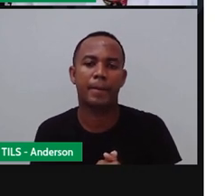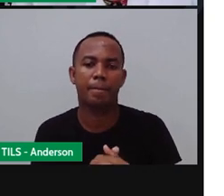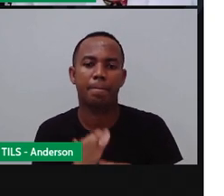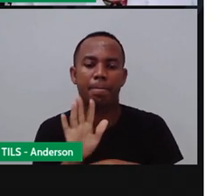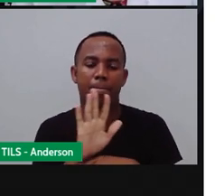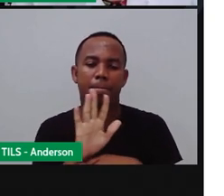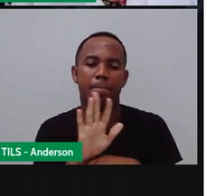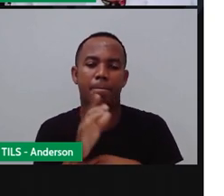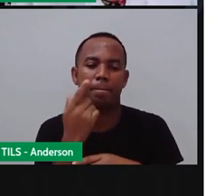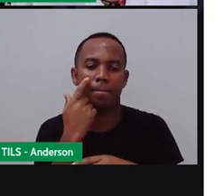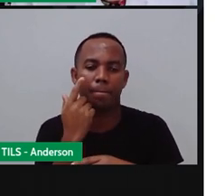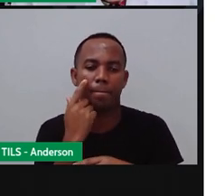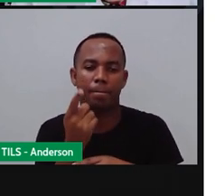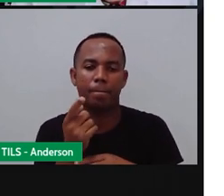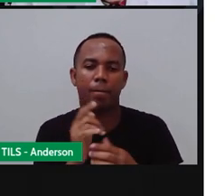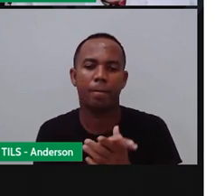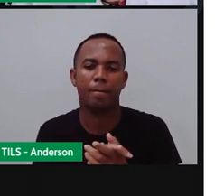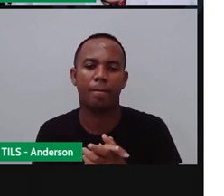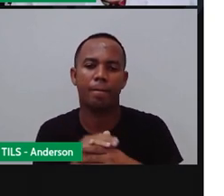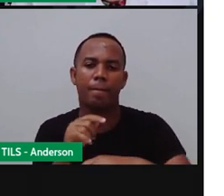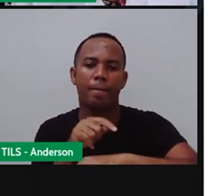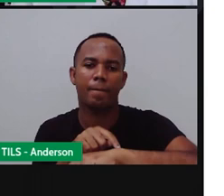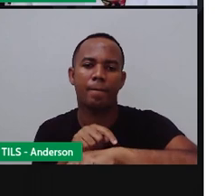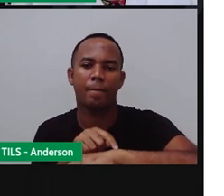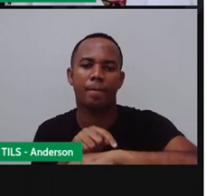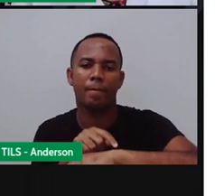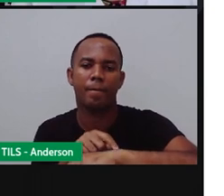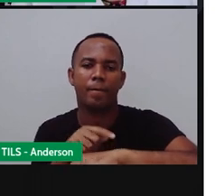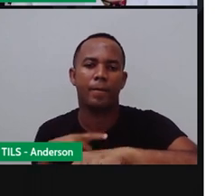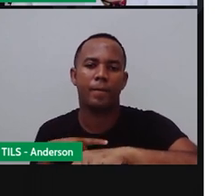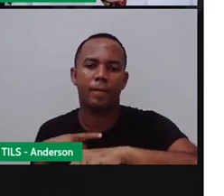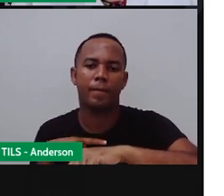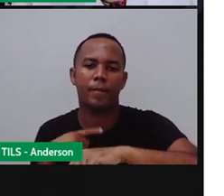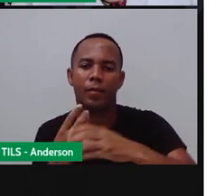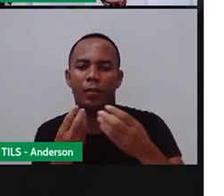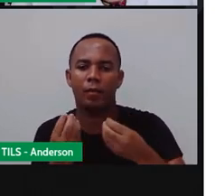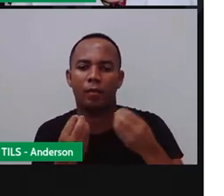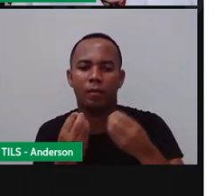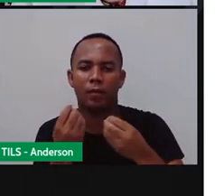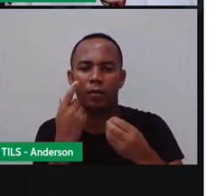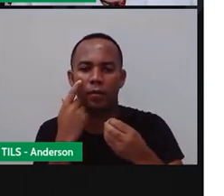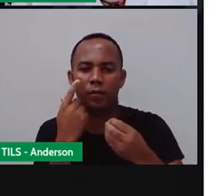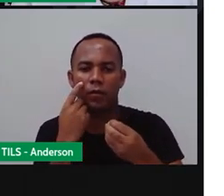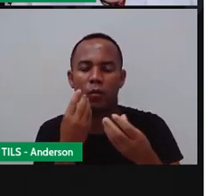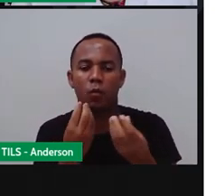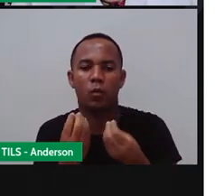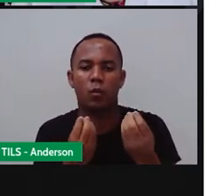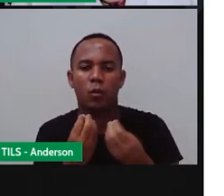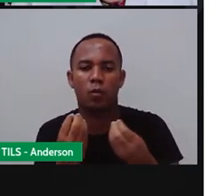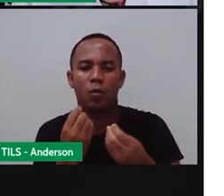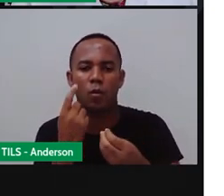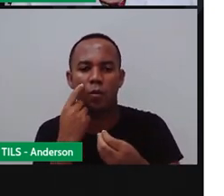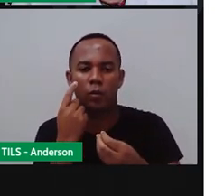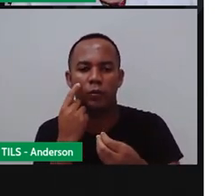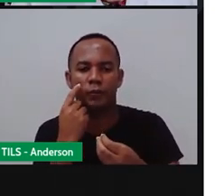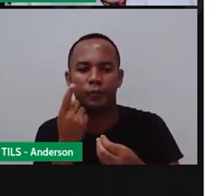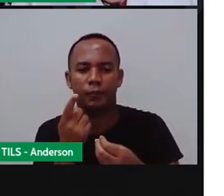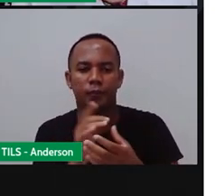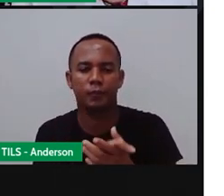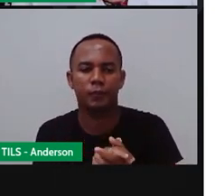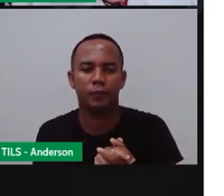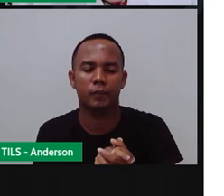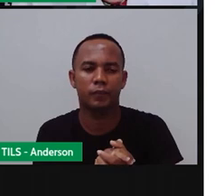Vamos lá. A a própria falou aqui sobre relógio solar, e aí a gente vai falar agora, na verdade, como olhar as horas em um relógio solar.